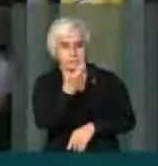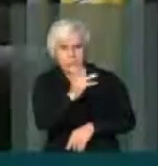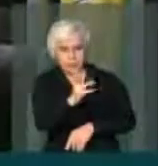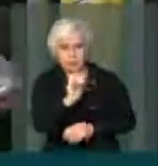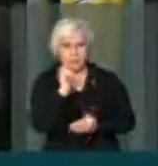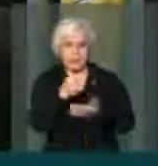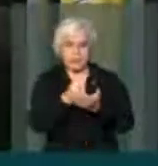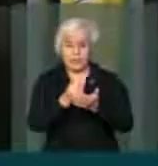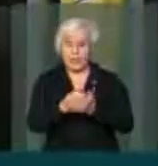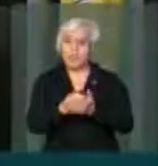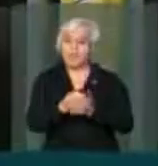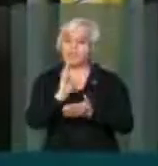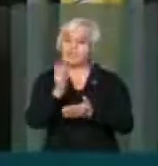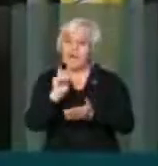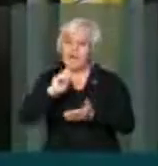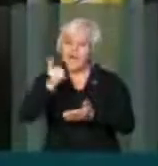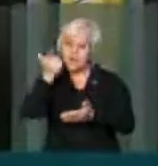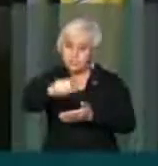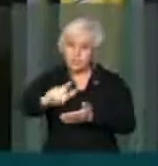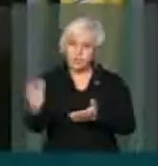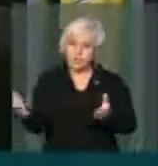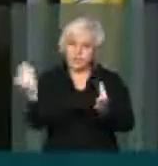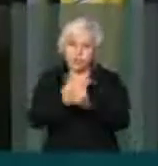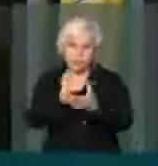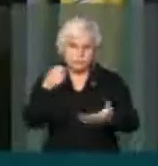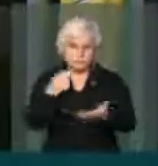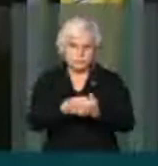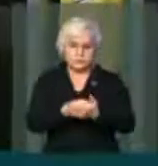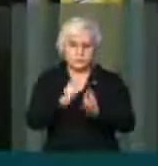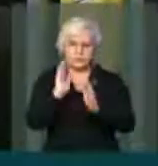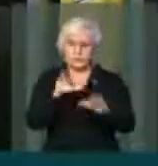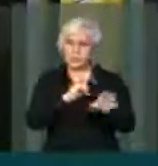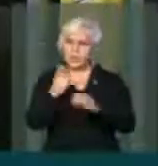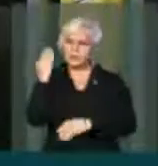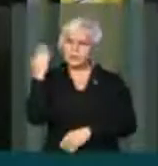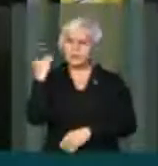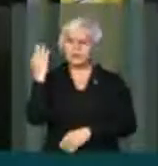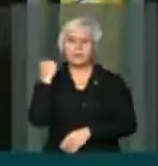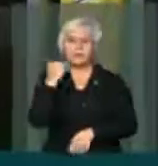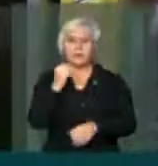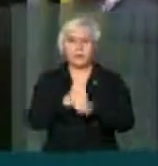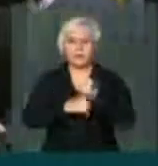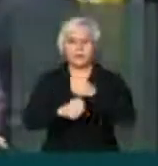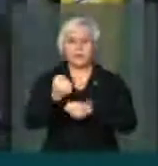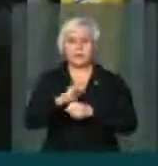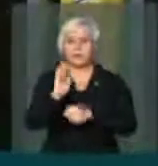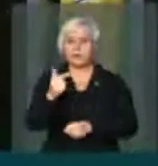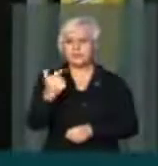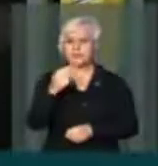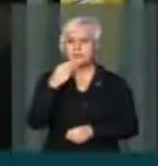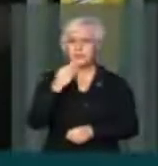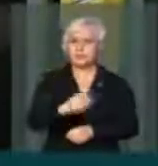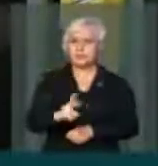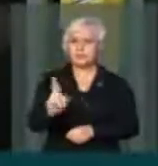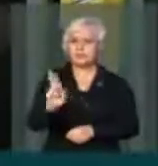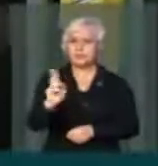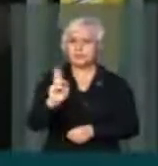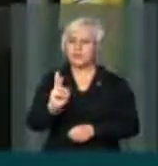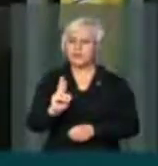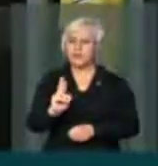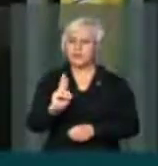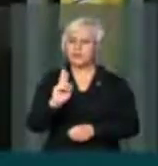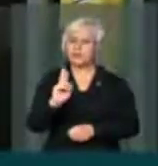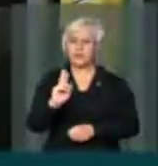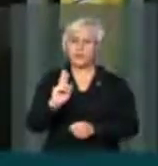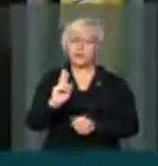Só na saúde, no ano passado, vossa excelência deu um calote de 17 bilhões de reais. E vai continuar dando esse calote. O